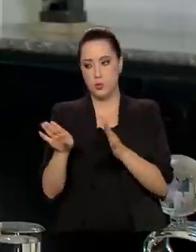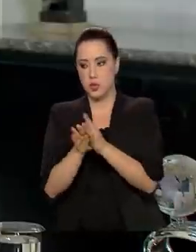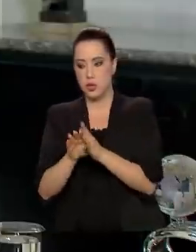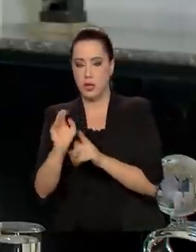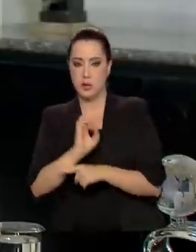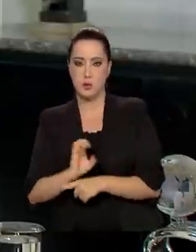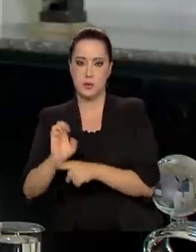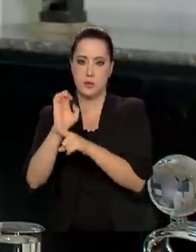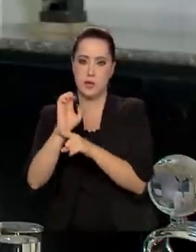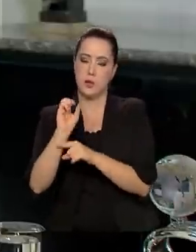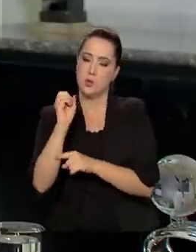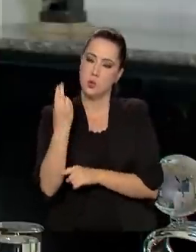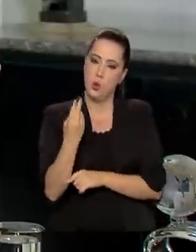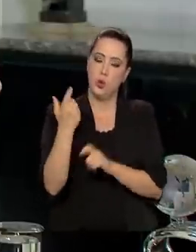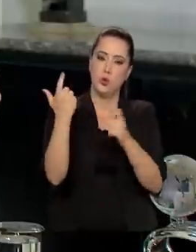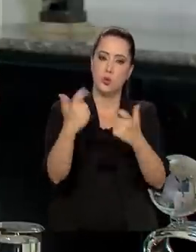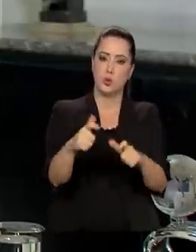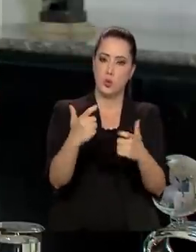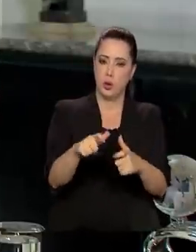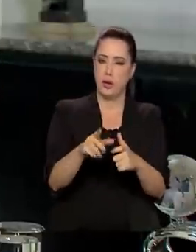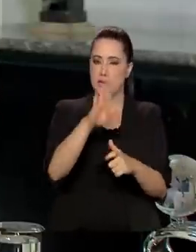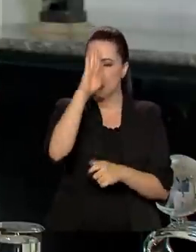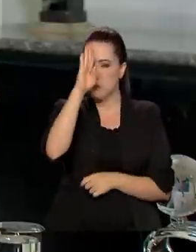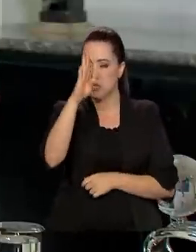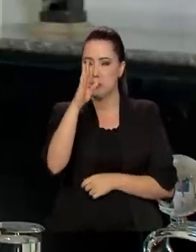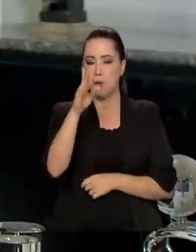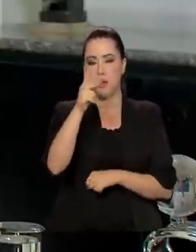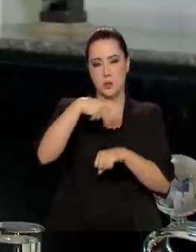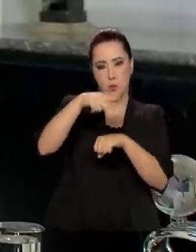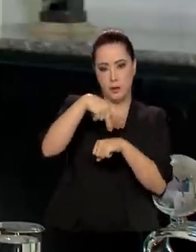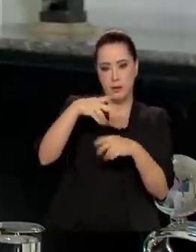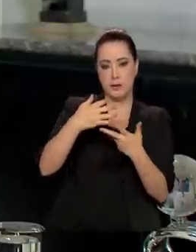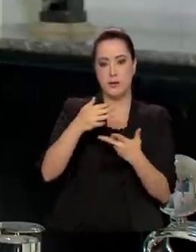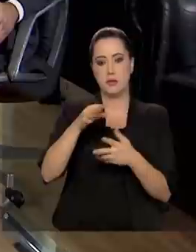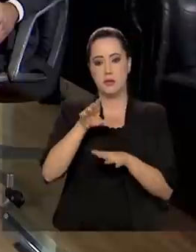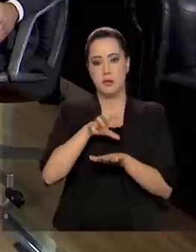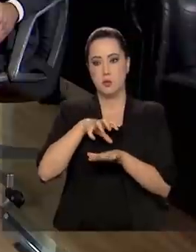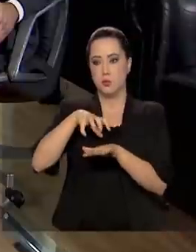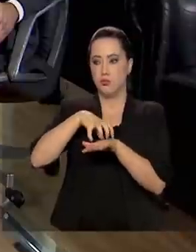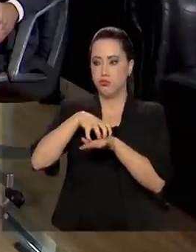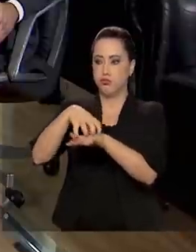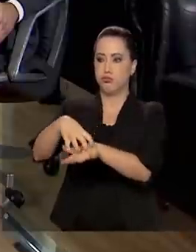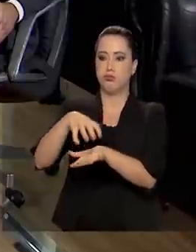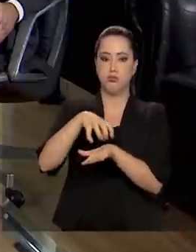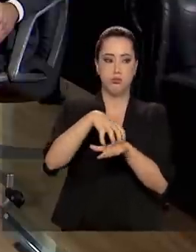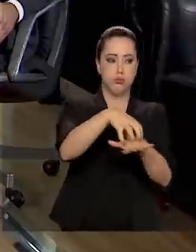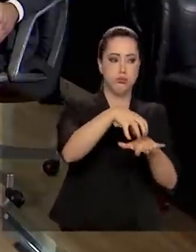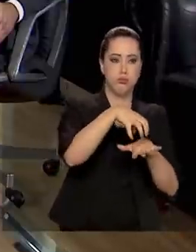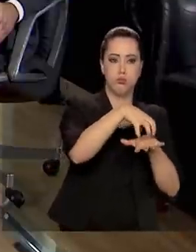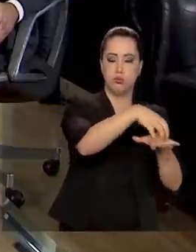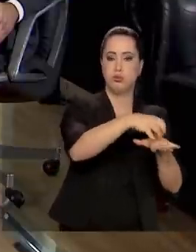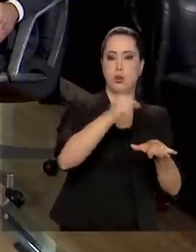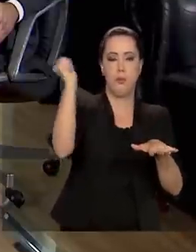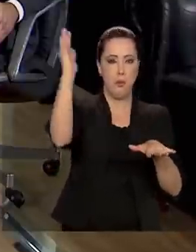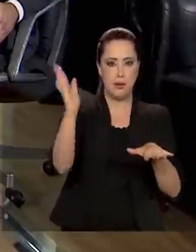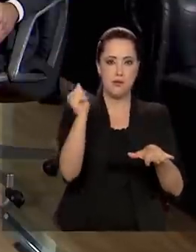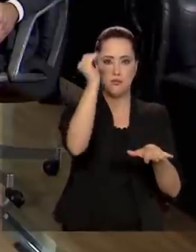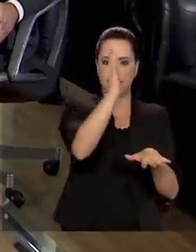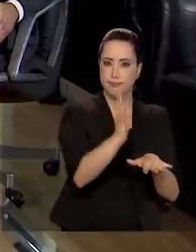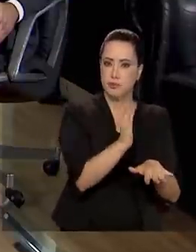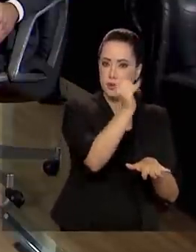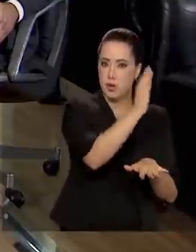pontos centrais até os Estados. Os pontos focais dos Estados. Esse é o primeiro plano do plano, é a que foi